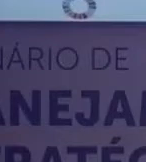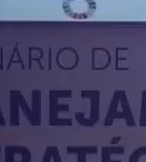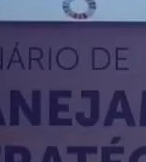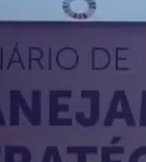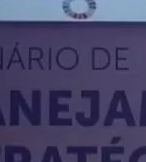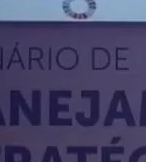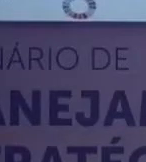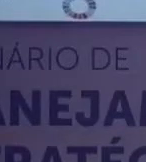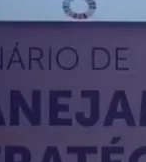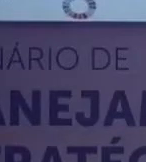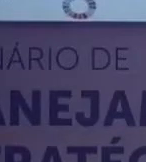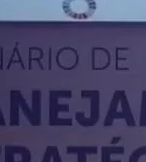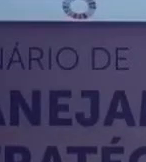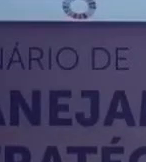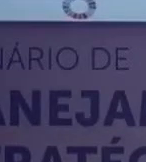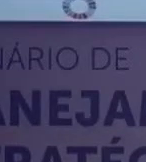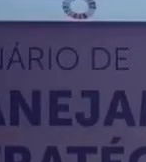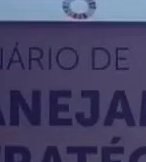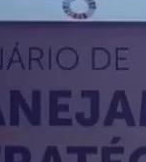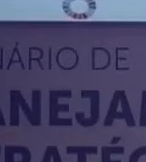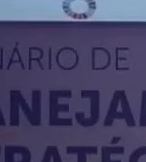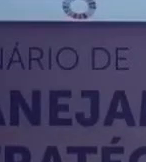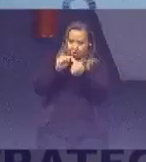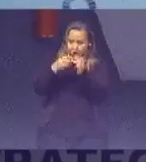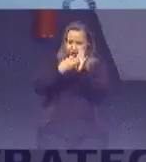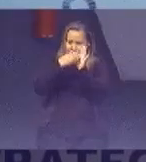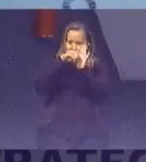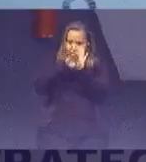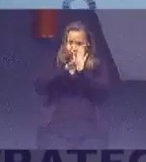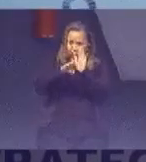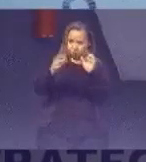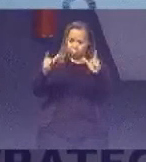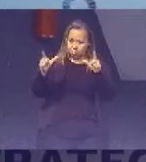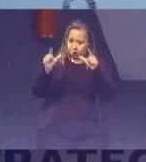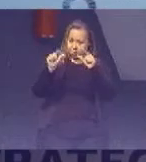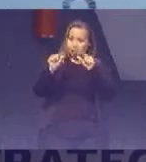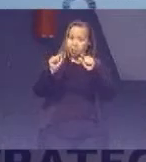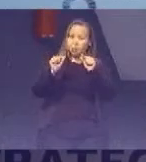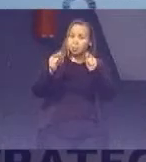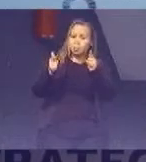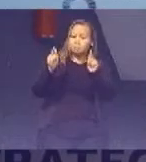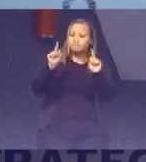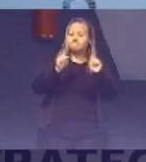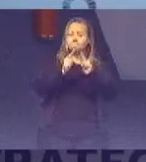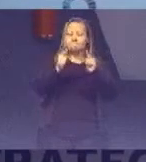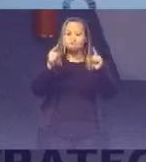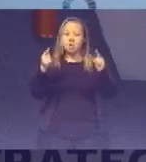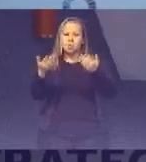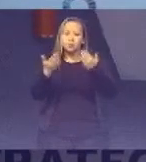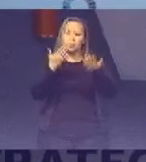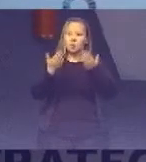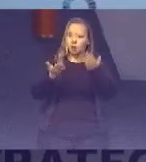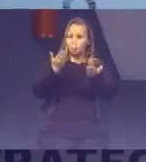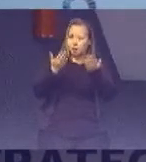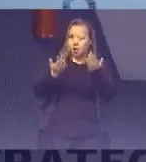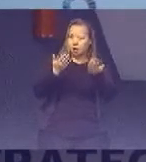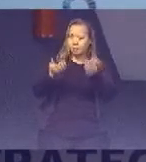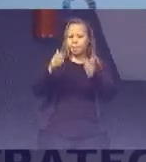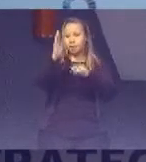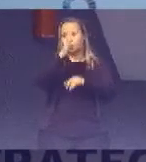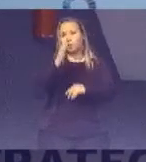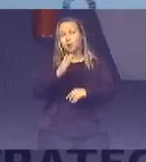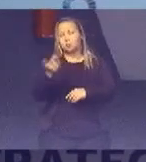Para isso existem metas E indicadores mensuráveis Que comparam o Brasil em relação a outros países